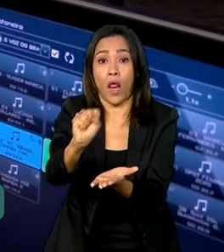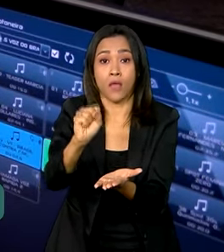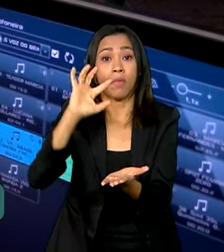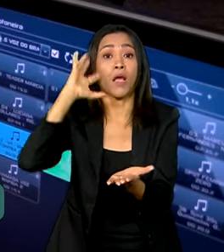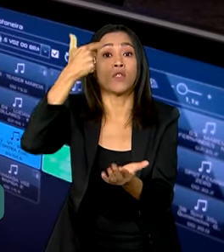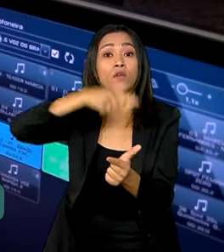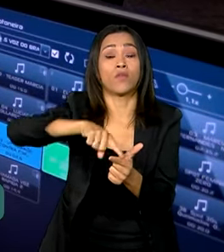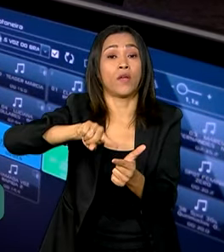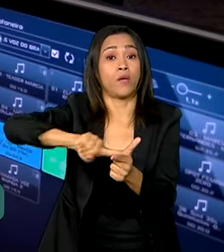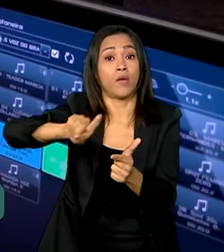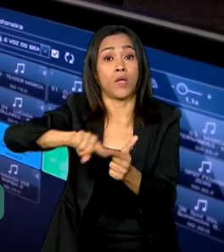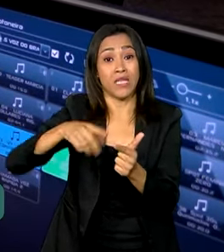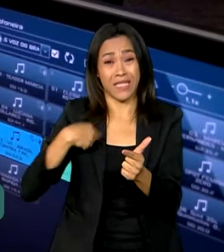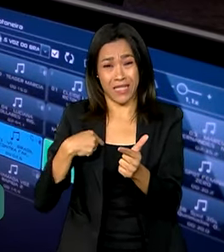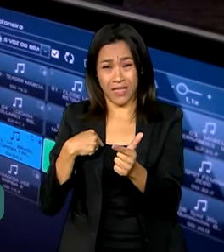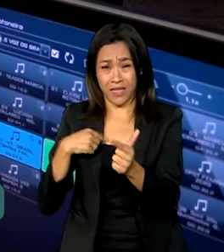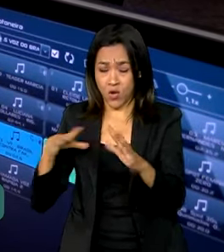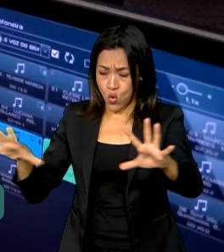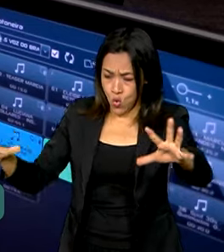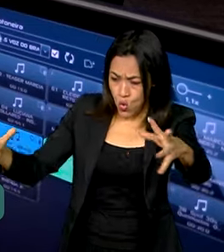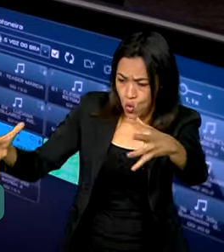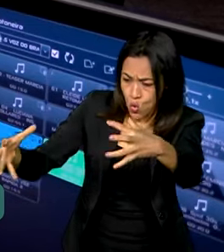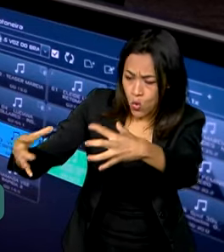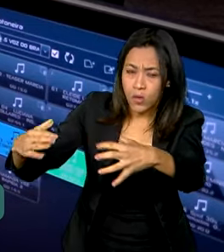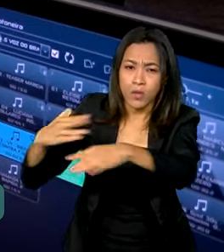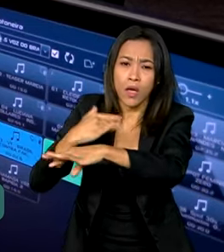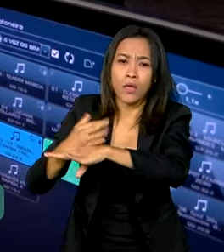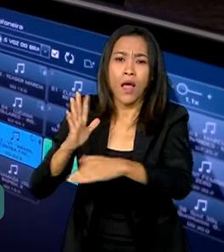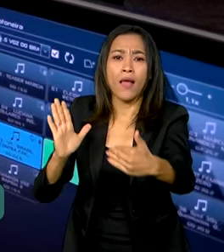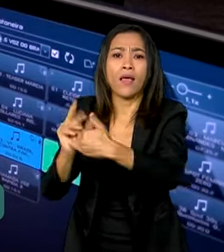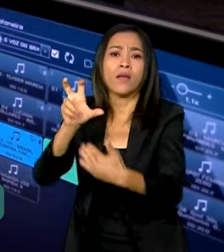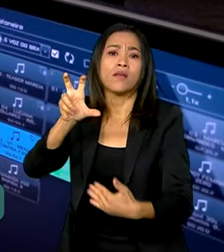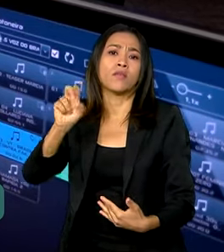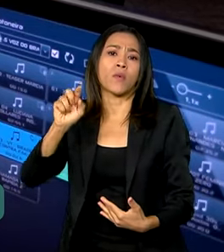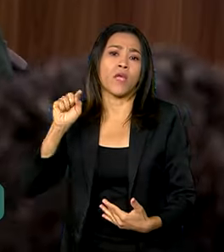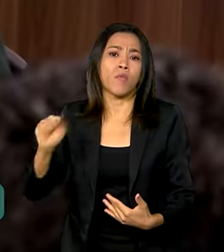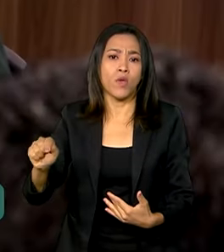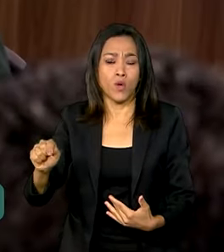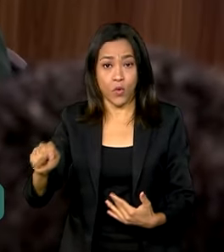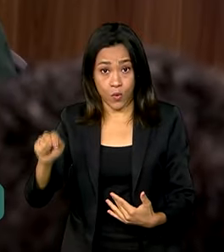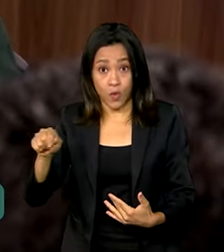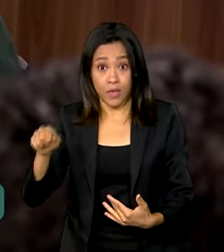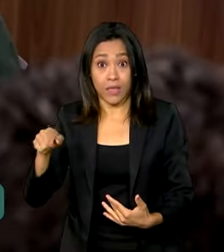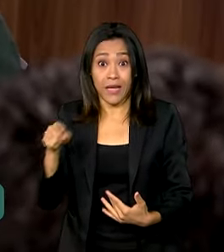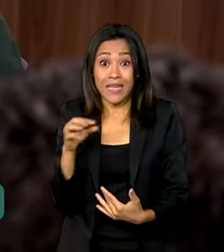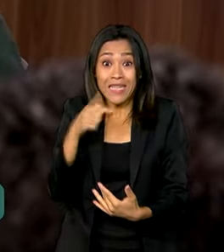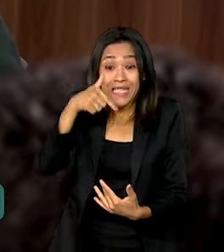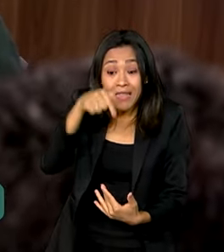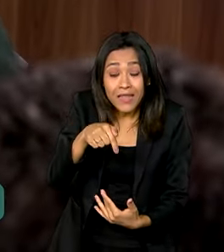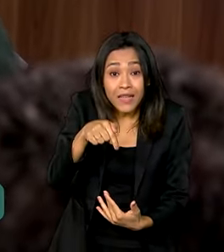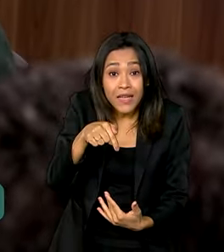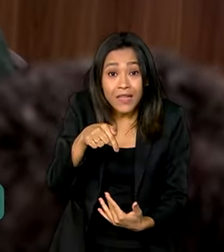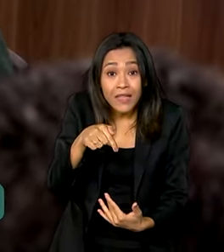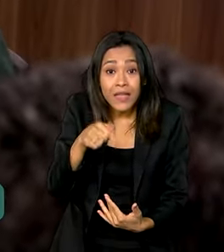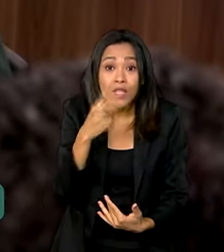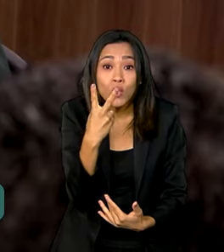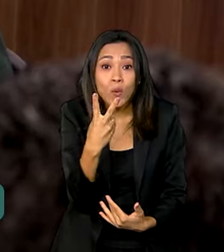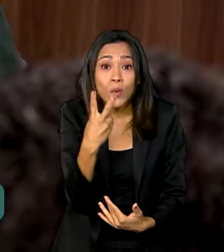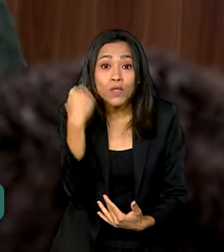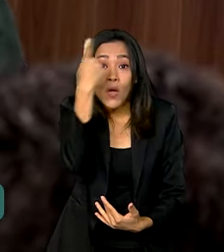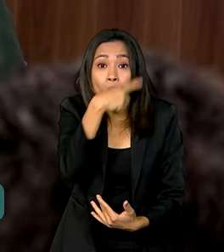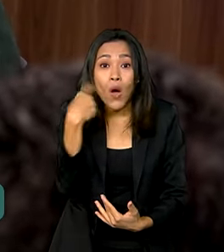cidade de até 50 mil habitantes, liguei no 35, em 72 horas o meu benefício é